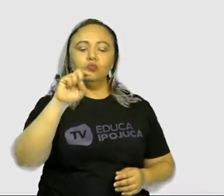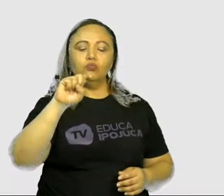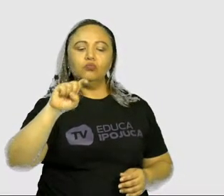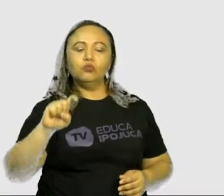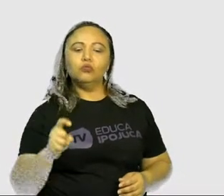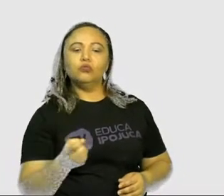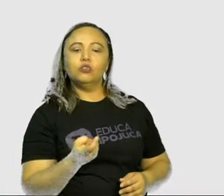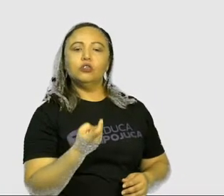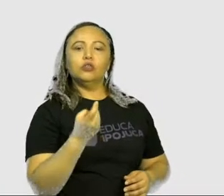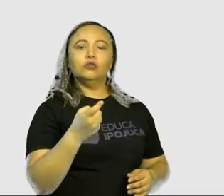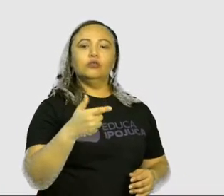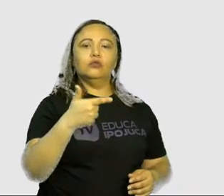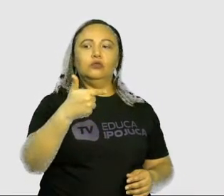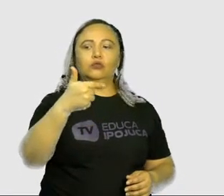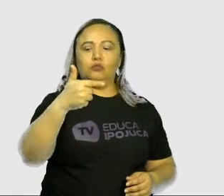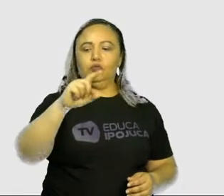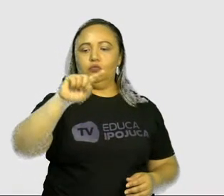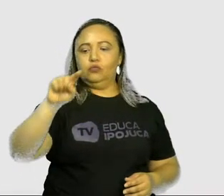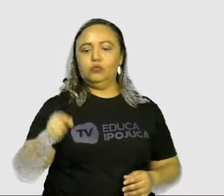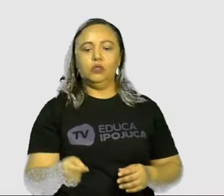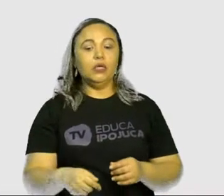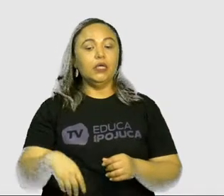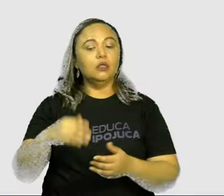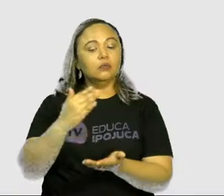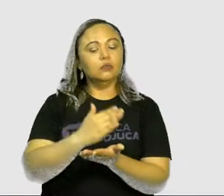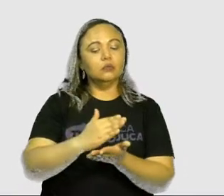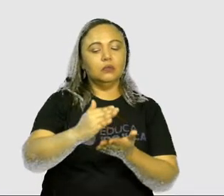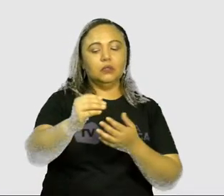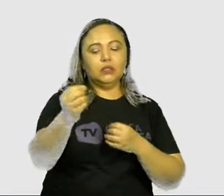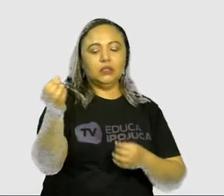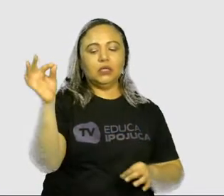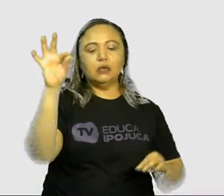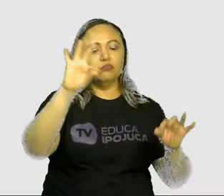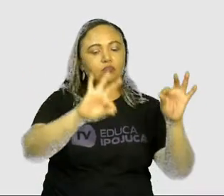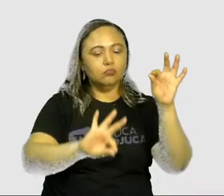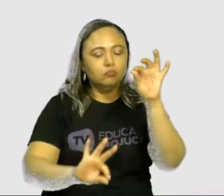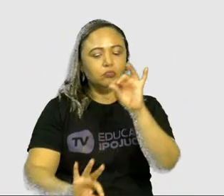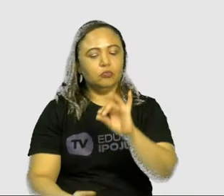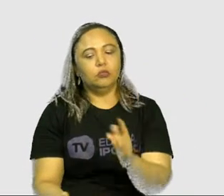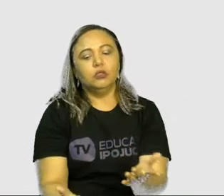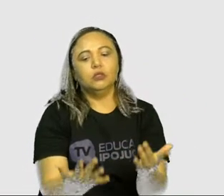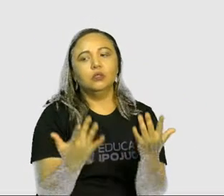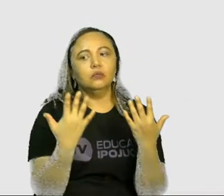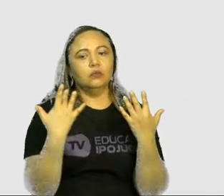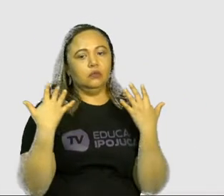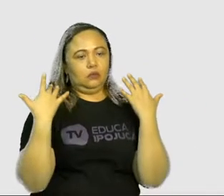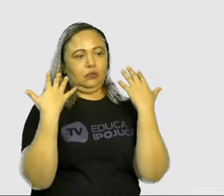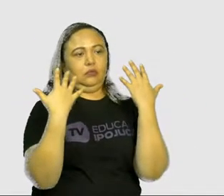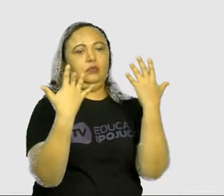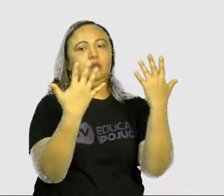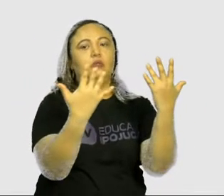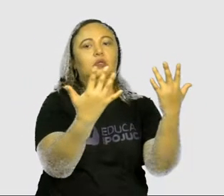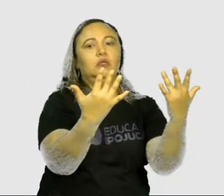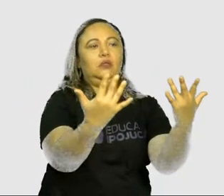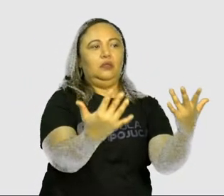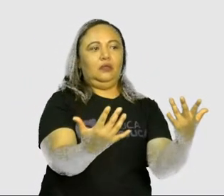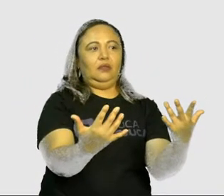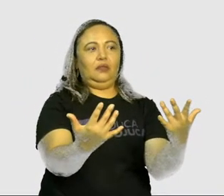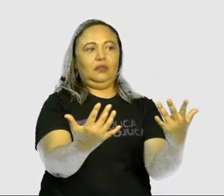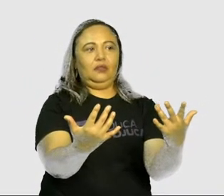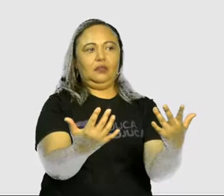os humanos passaram a plantar, a cultivar alguns vegetais. Porque eles iam para